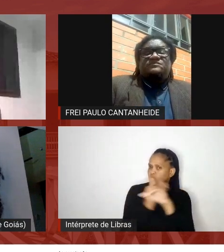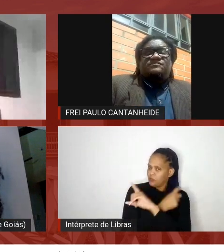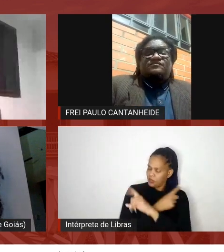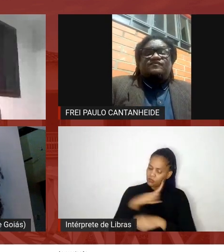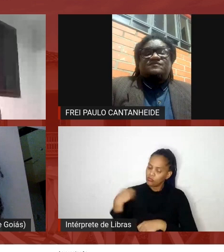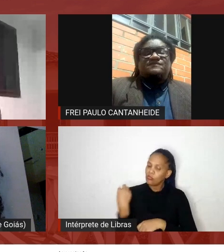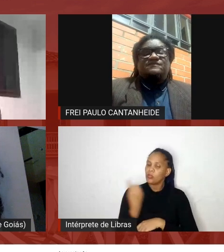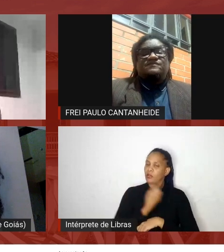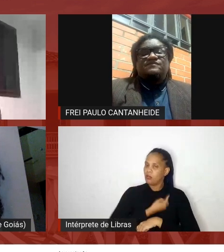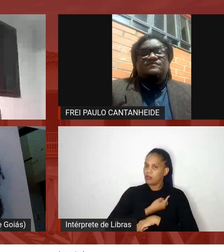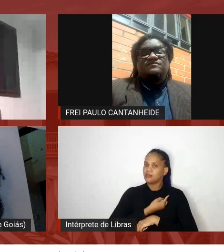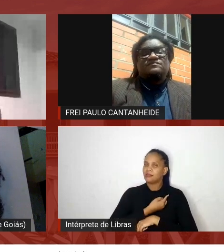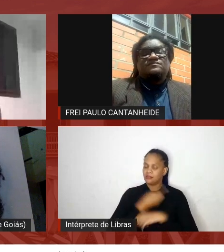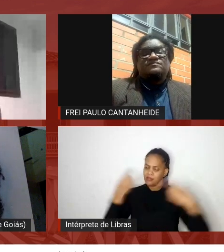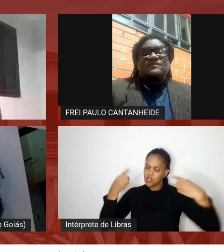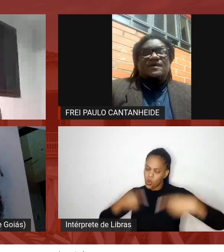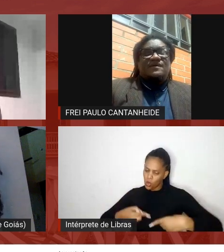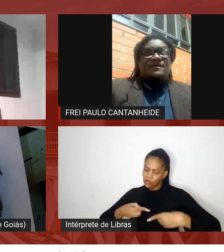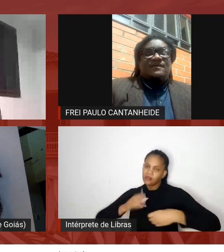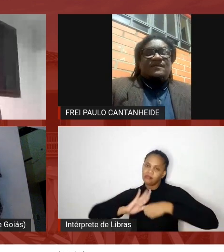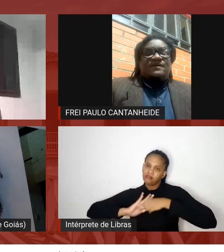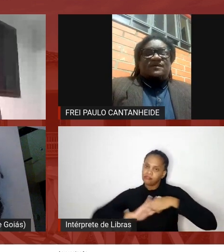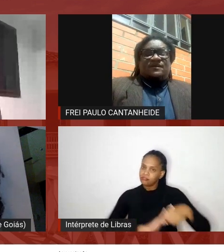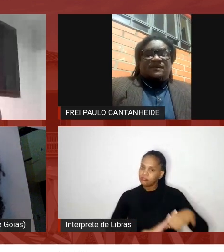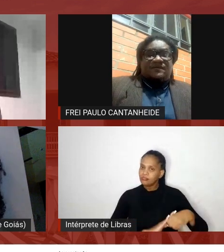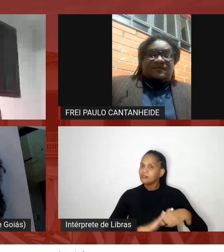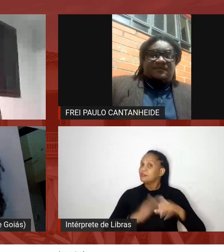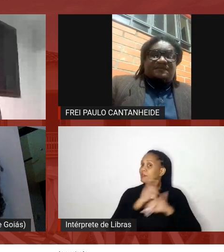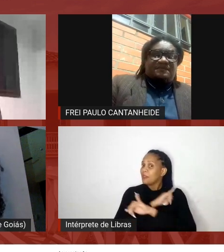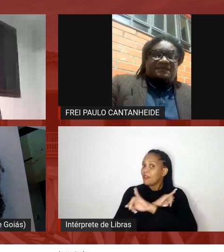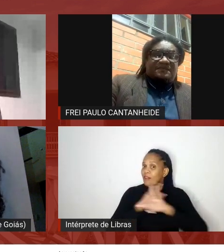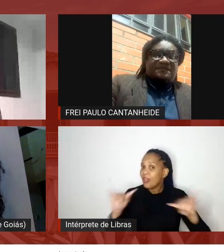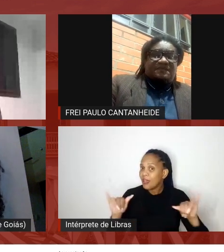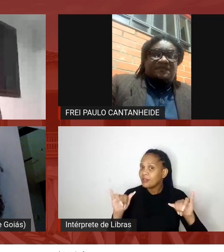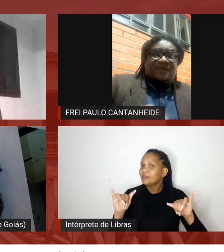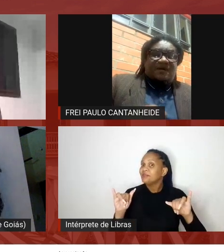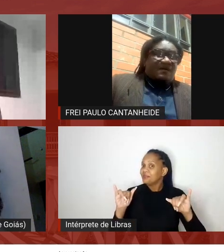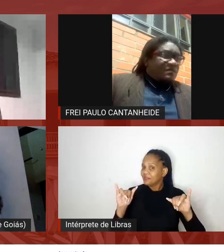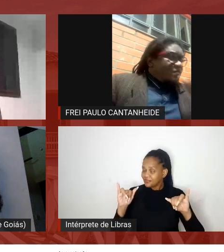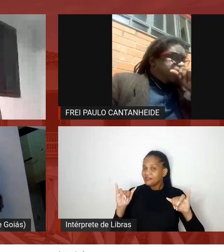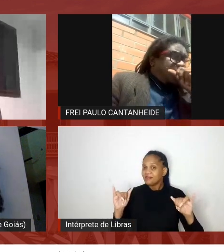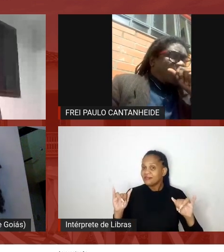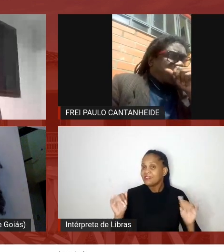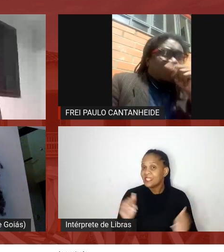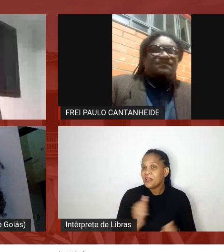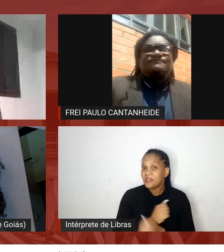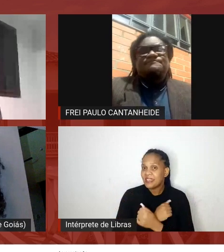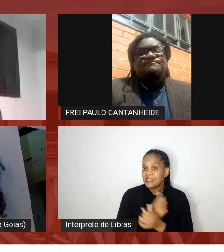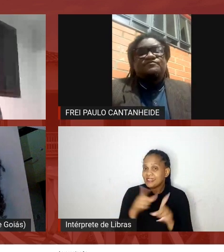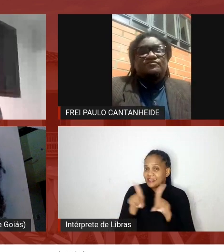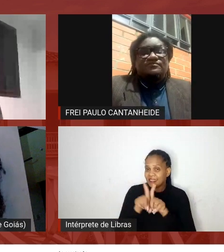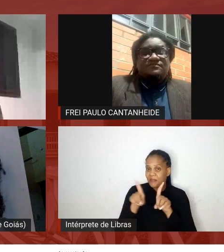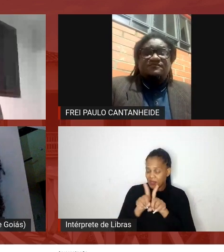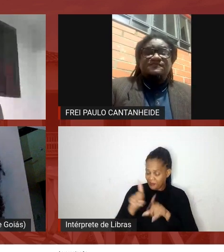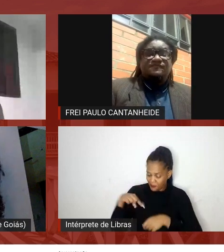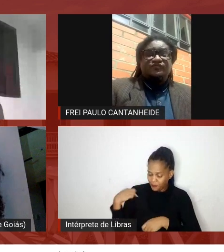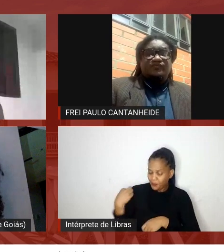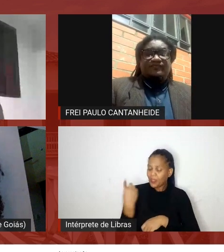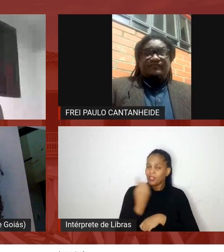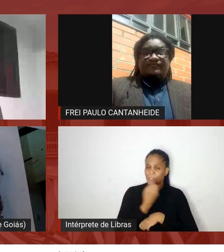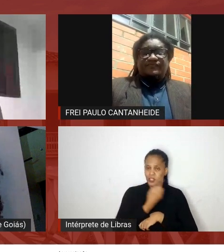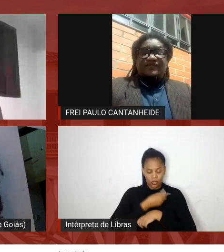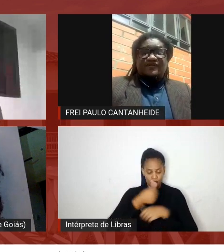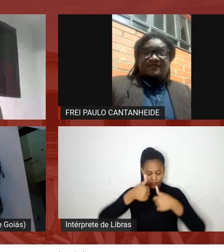opressora no mais é dizer que abraços com H e que nós estamos aqui disponíveis